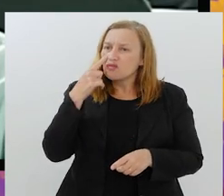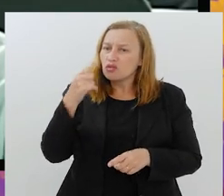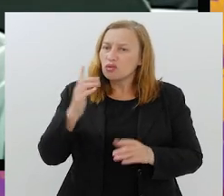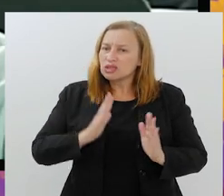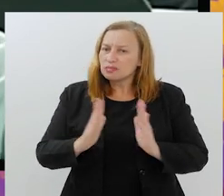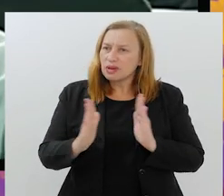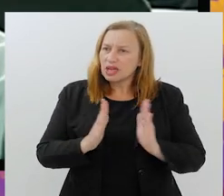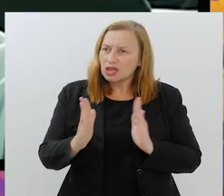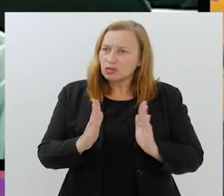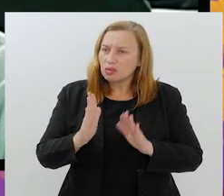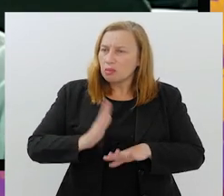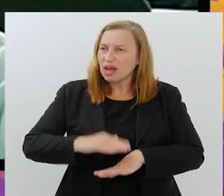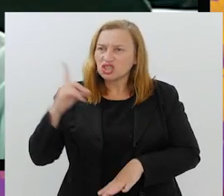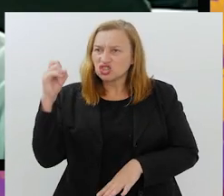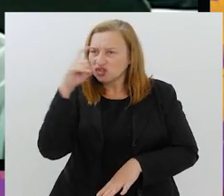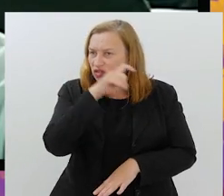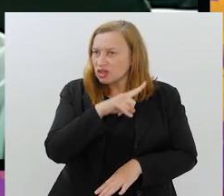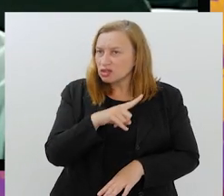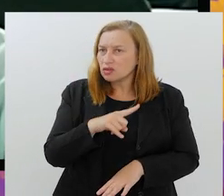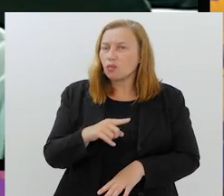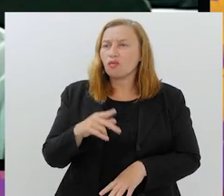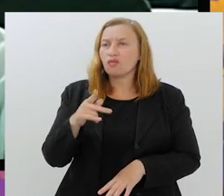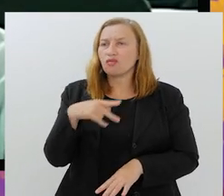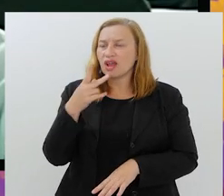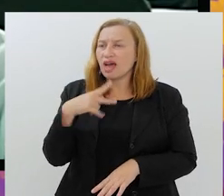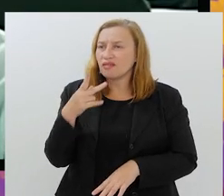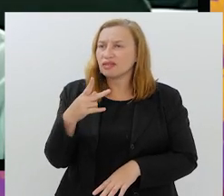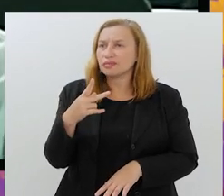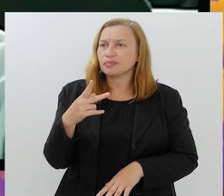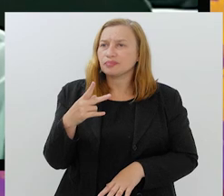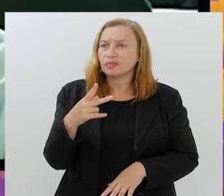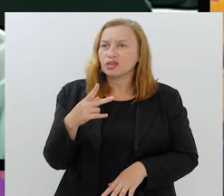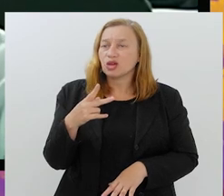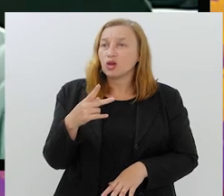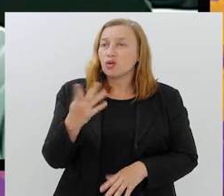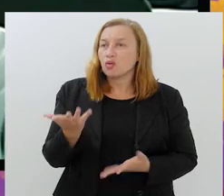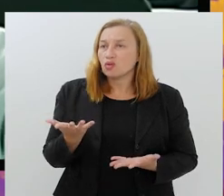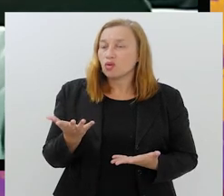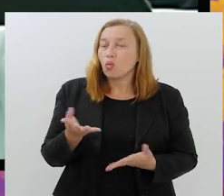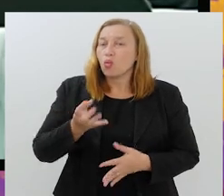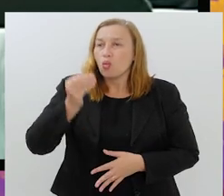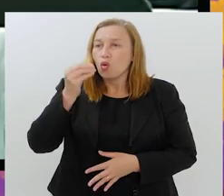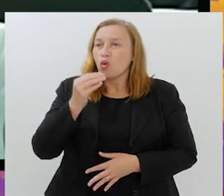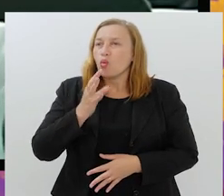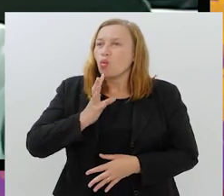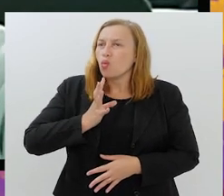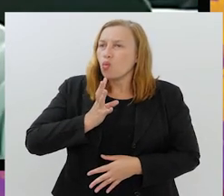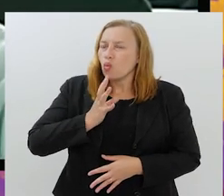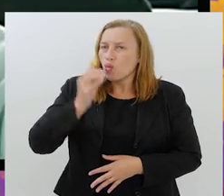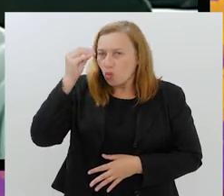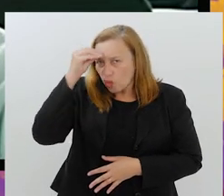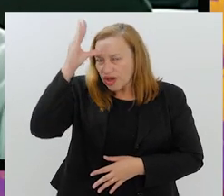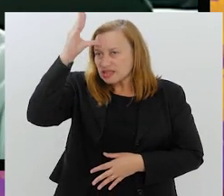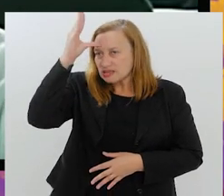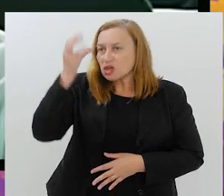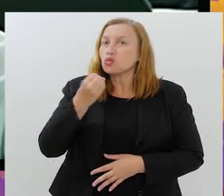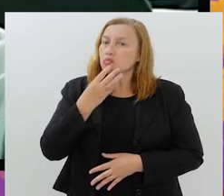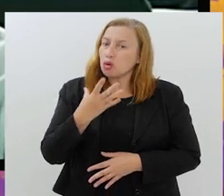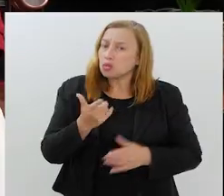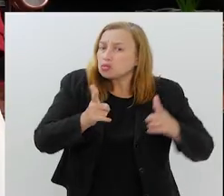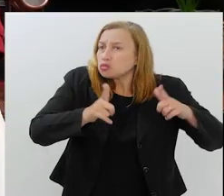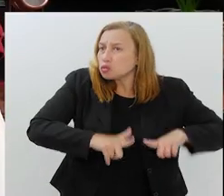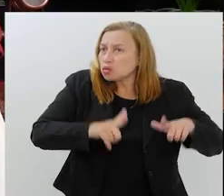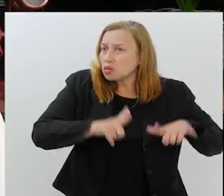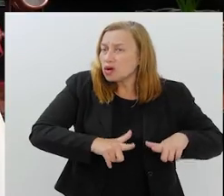época, eu também peguei uma fase mais final dela, de que se dizia, com uma boa dose de conhecimento para o momento,